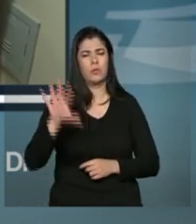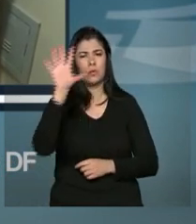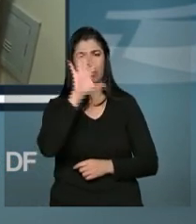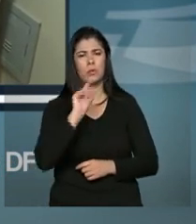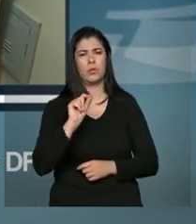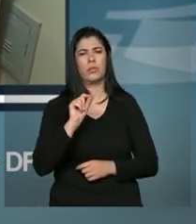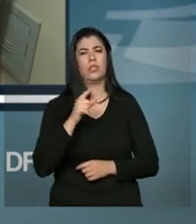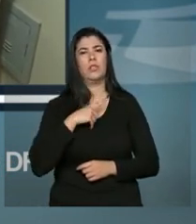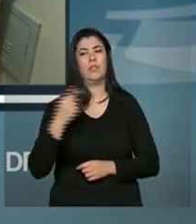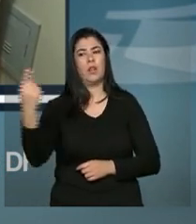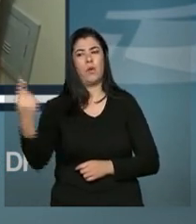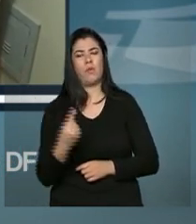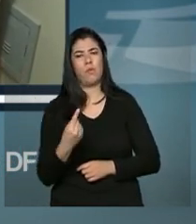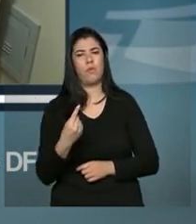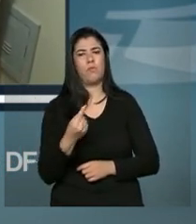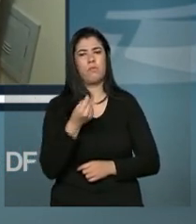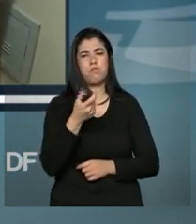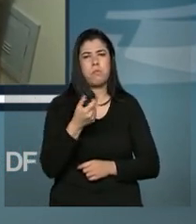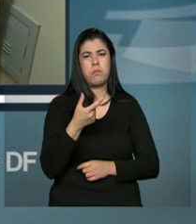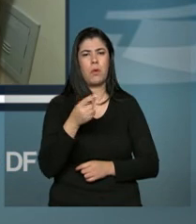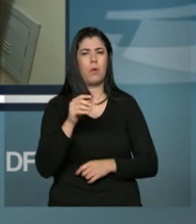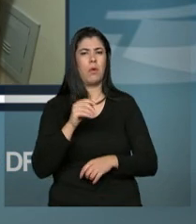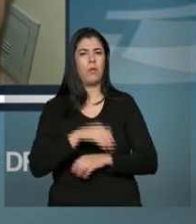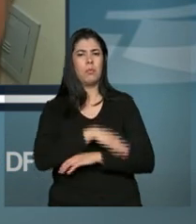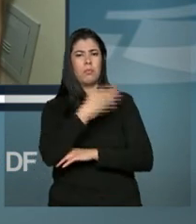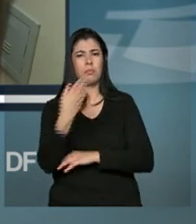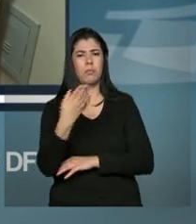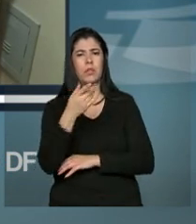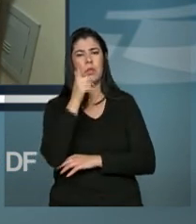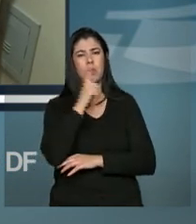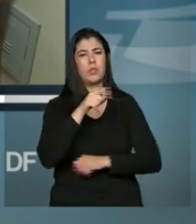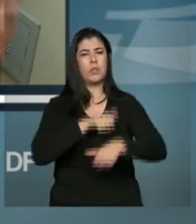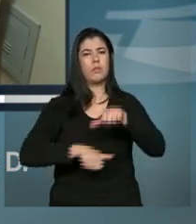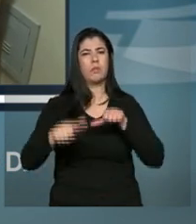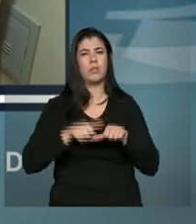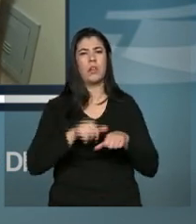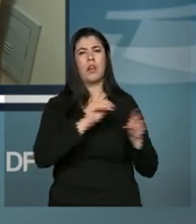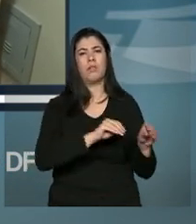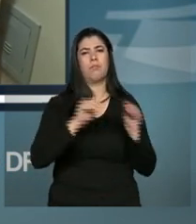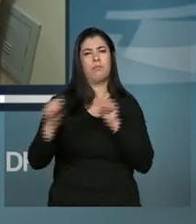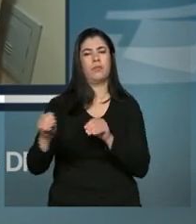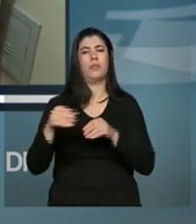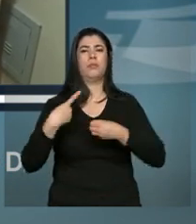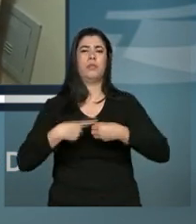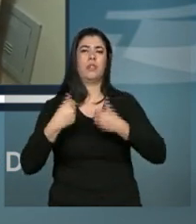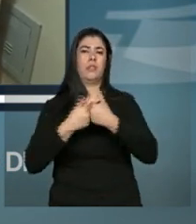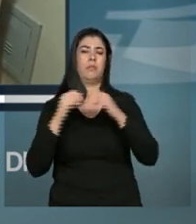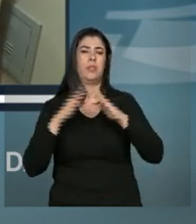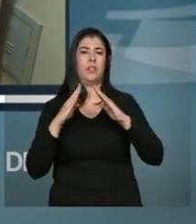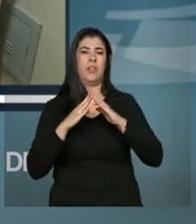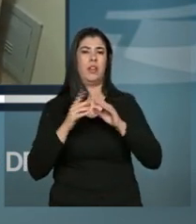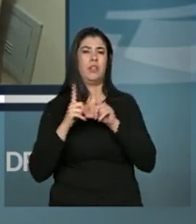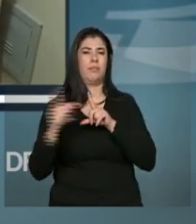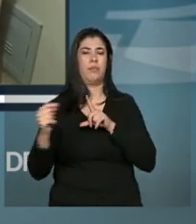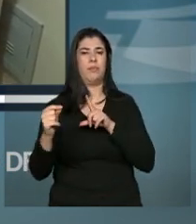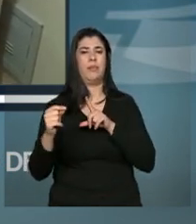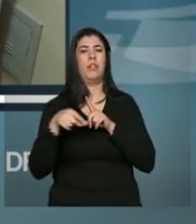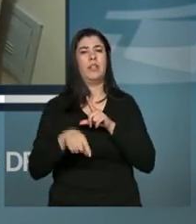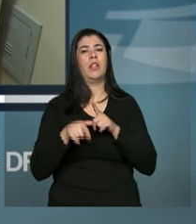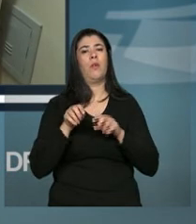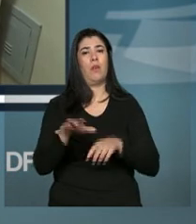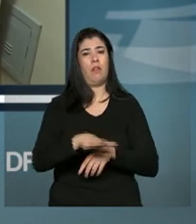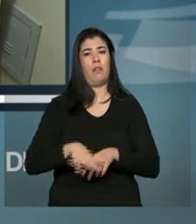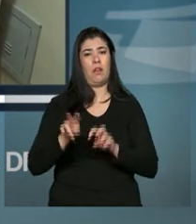vinha um, ficava um pouco, logo em seguida eles conseguiam uma remoção para a cidade, para perto de casa e eles iam embora. Então, sempre na área rural ficava